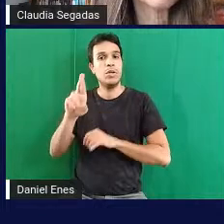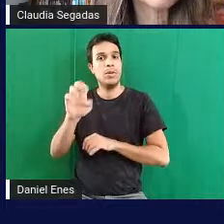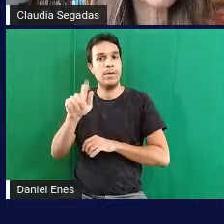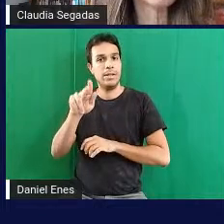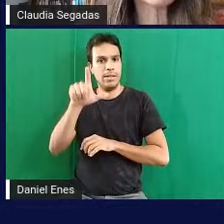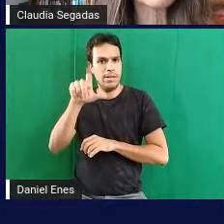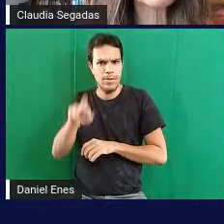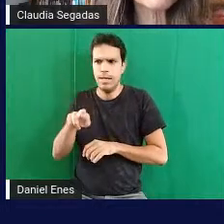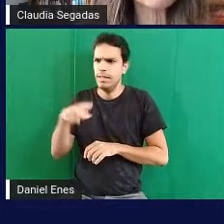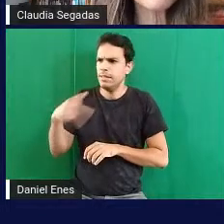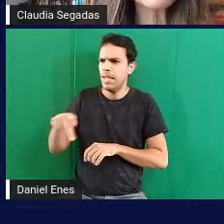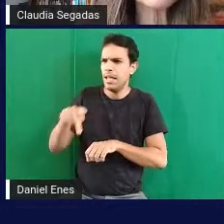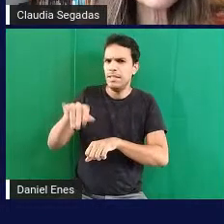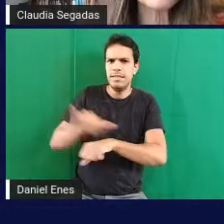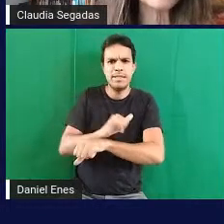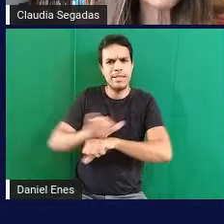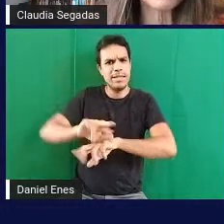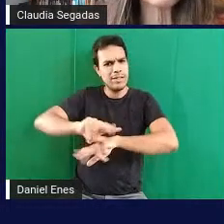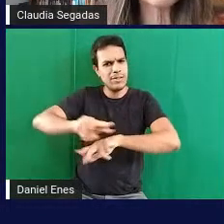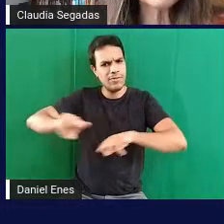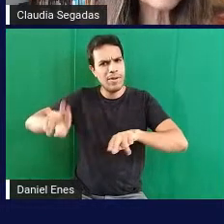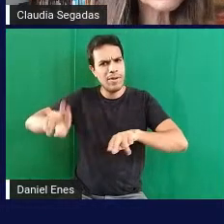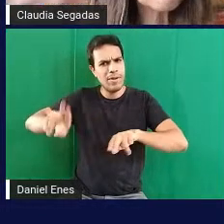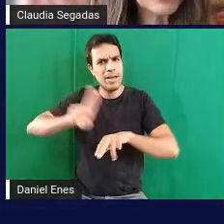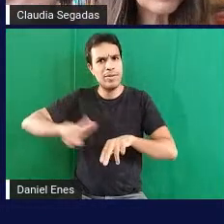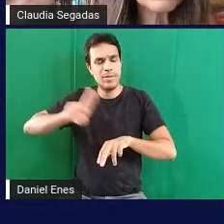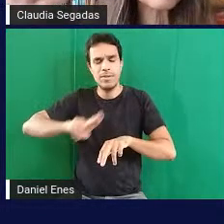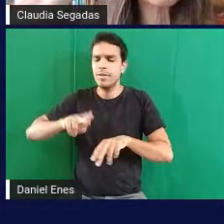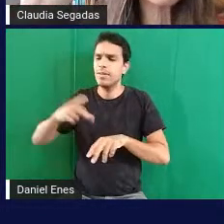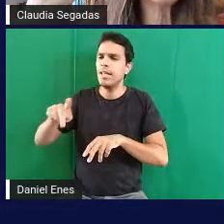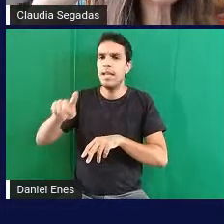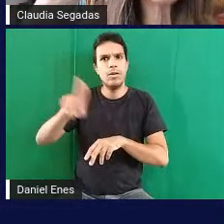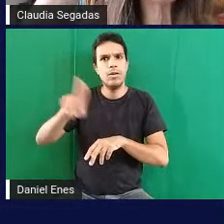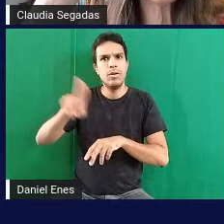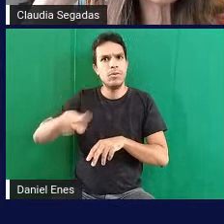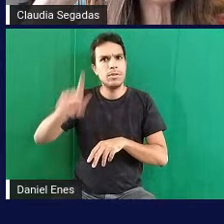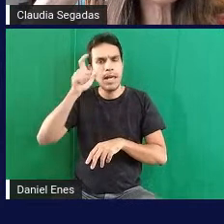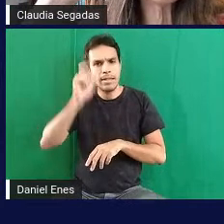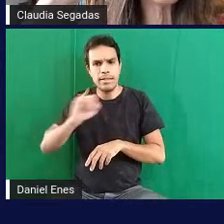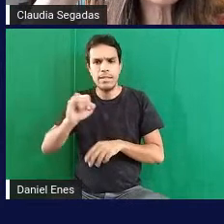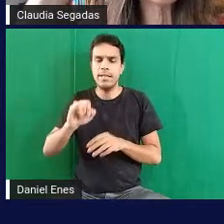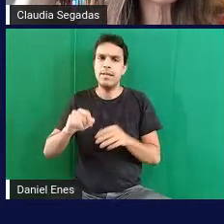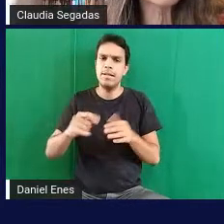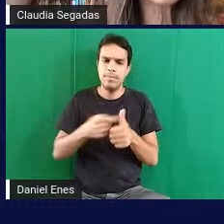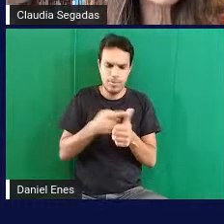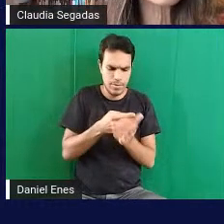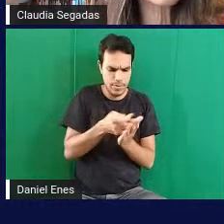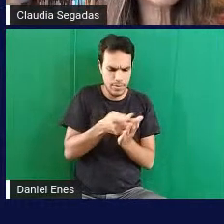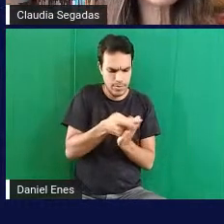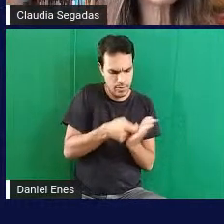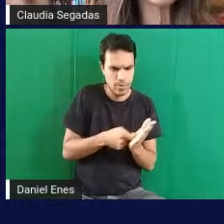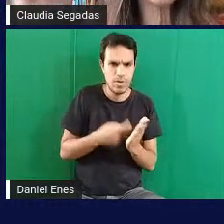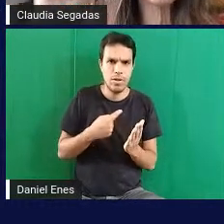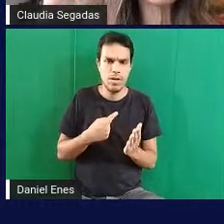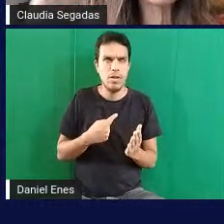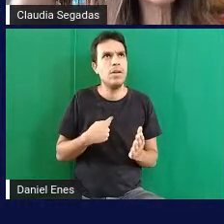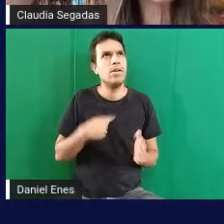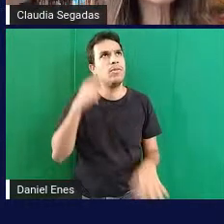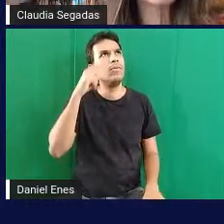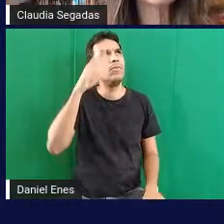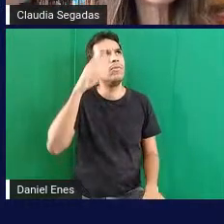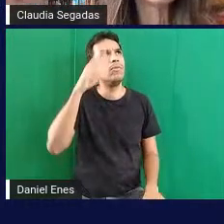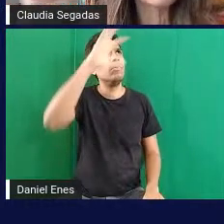uma delas era bem interessante que o aluno escreveu isso eles iam eu fui tirando lá de cima e